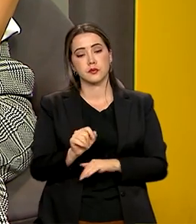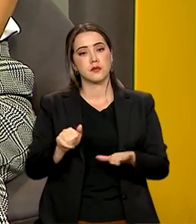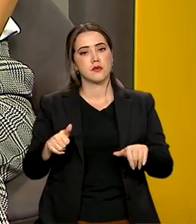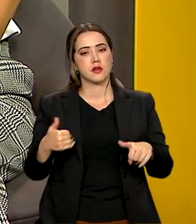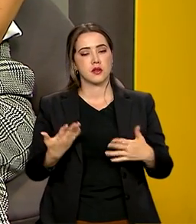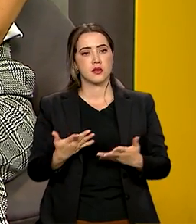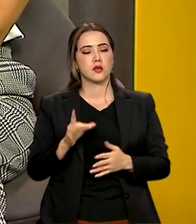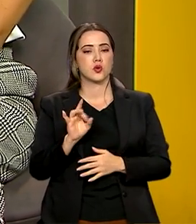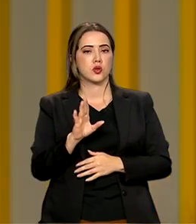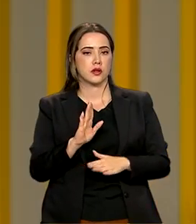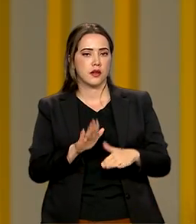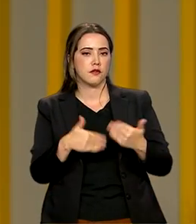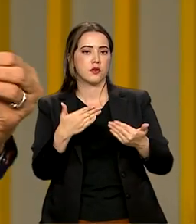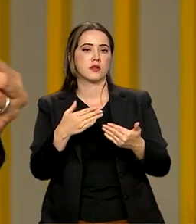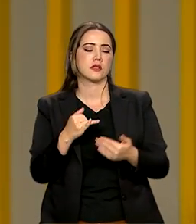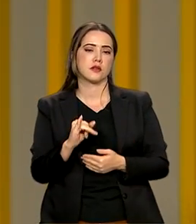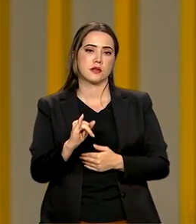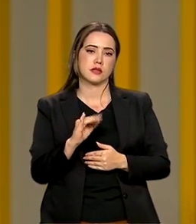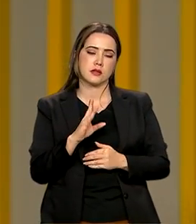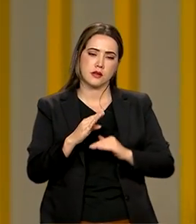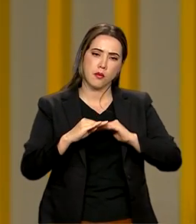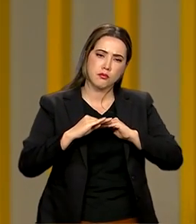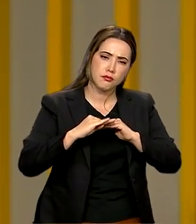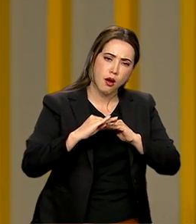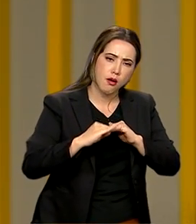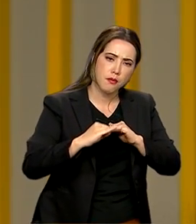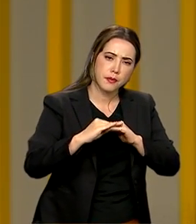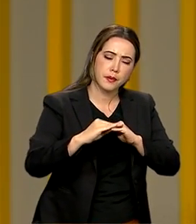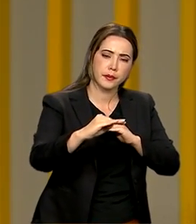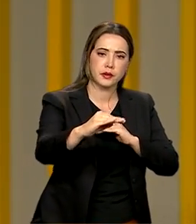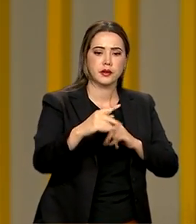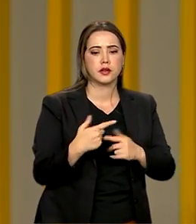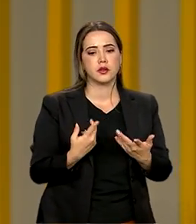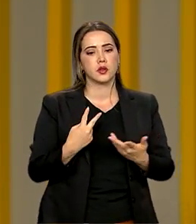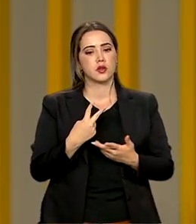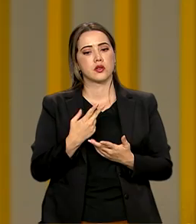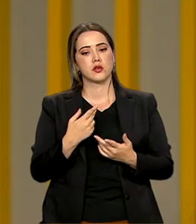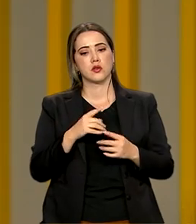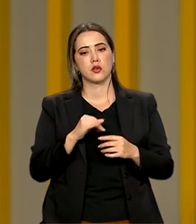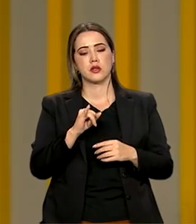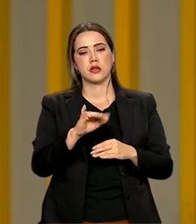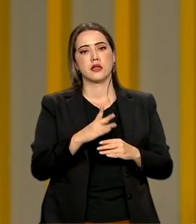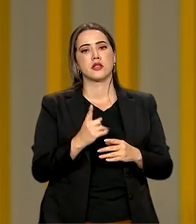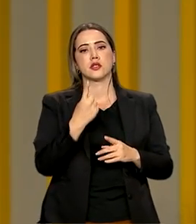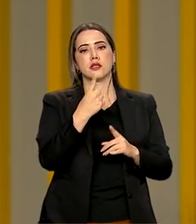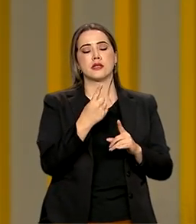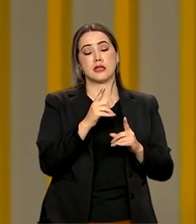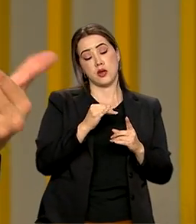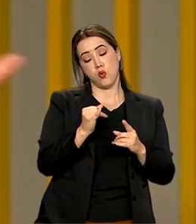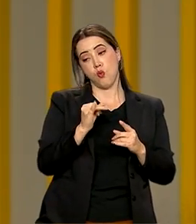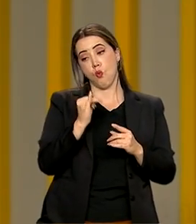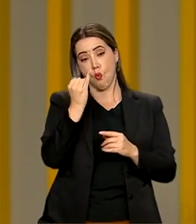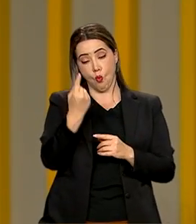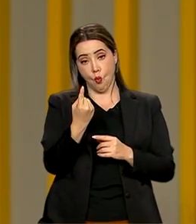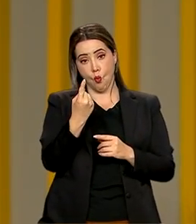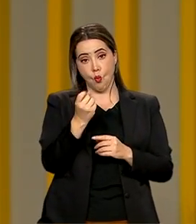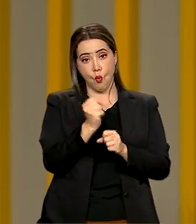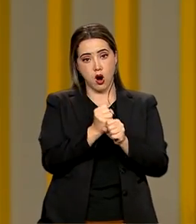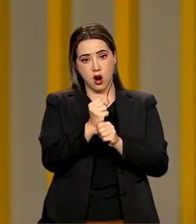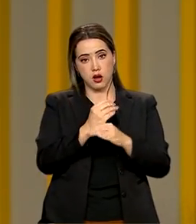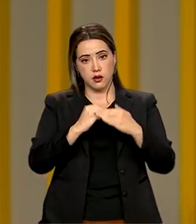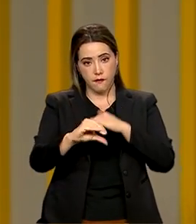só existe evolução se tiver uma constância. tiver oscilação, um ano investe, outro não. Você não